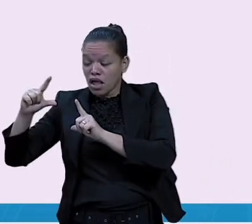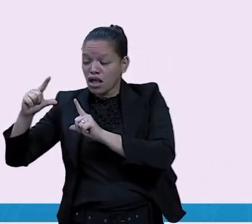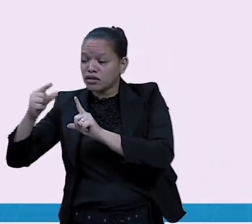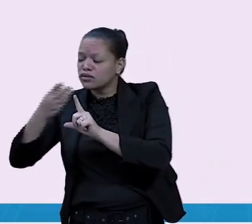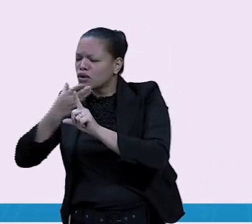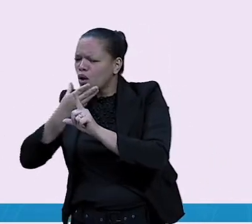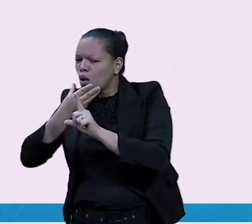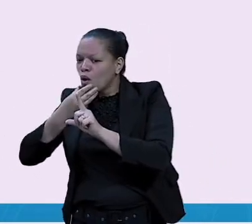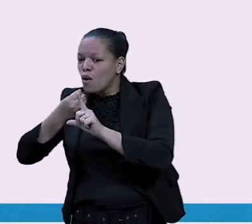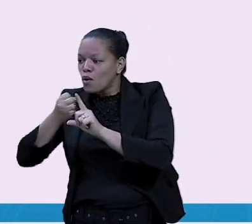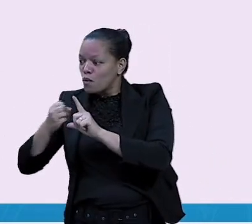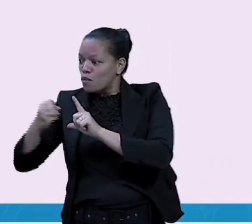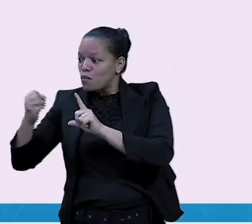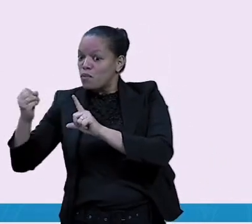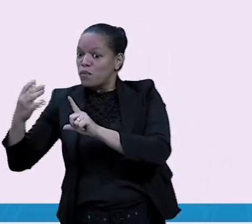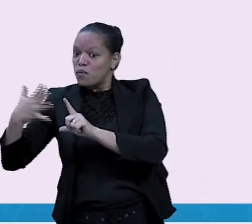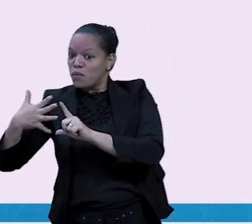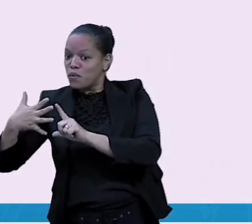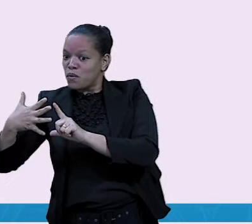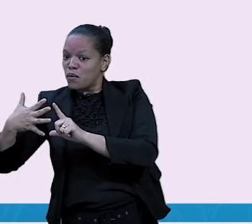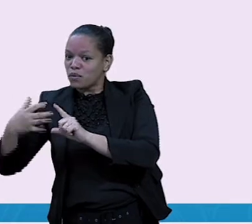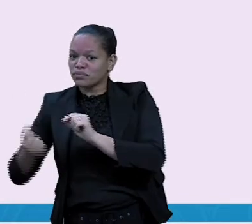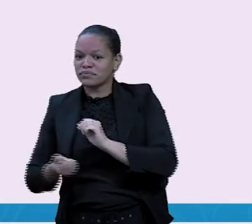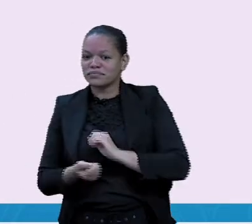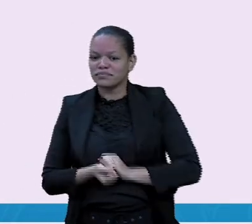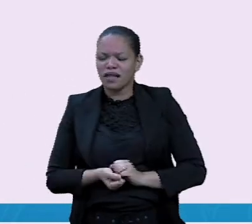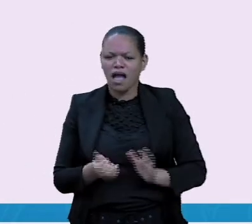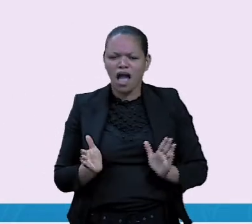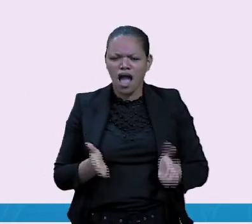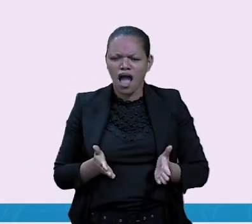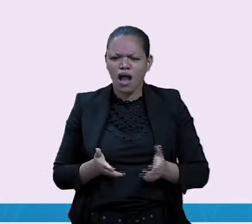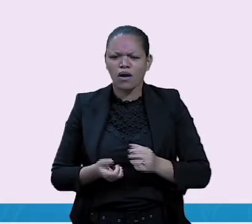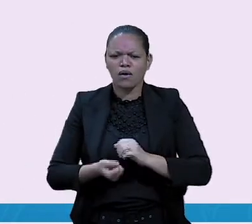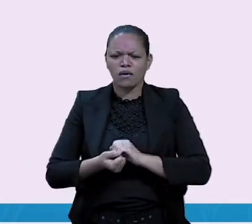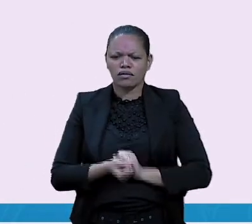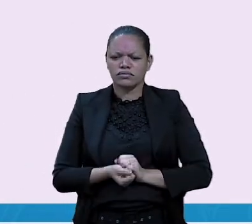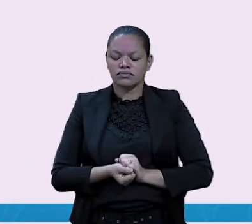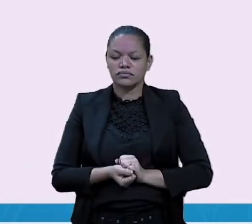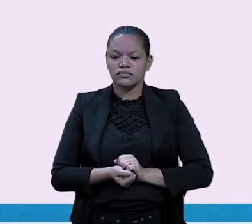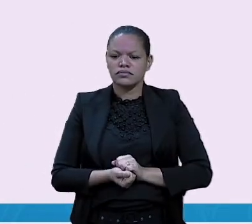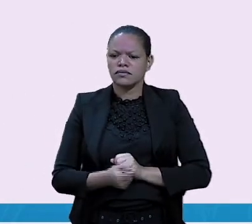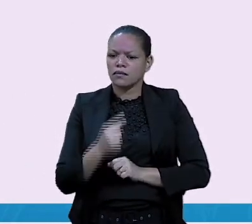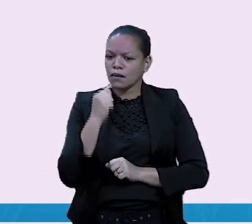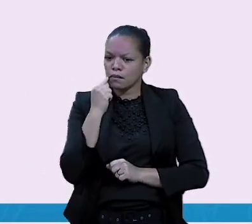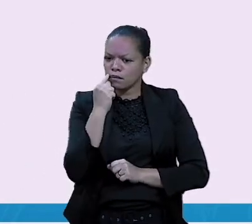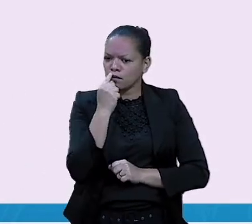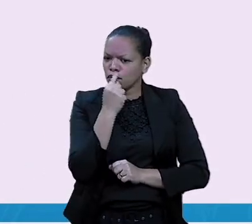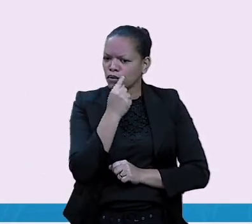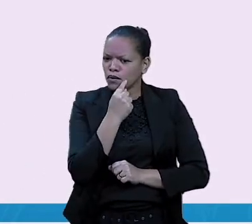Grau normal. Agora, da boca. Quando a boca é pequititinha,